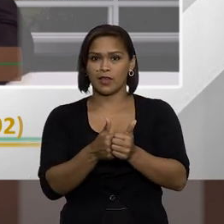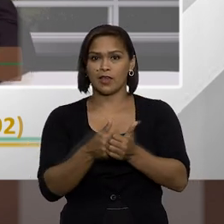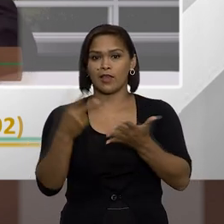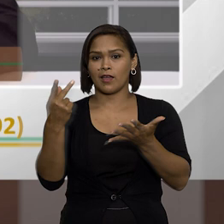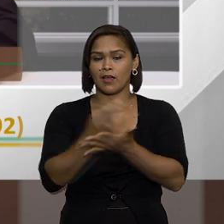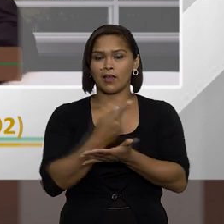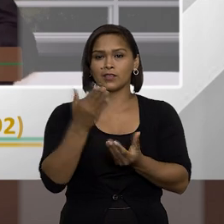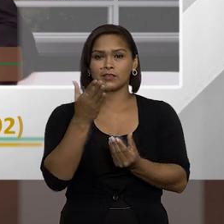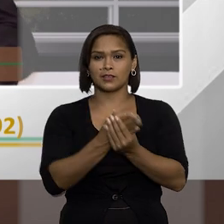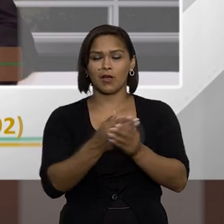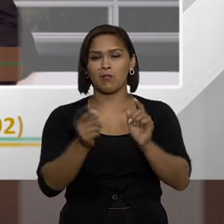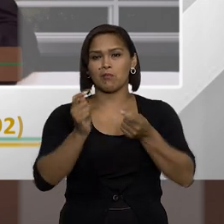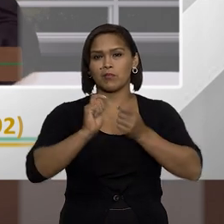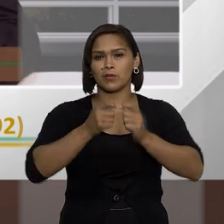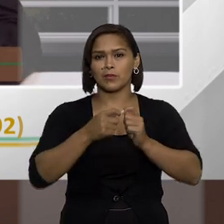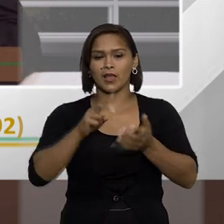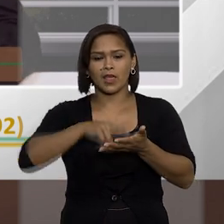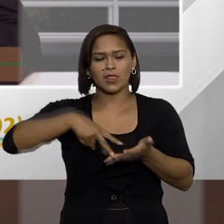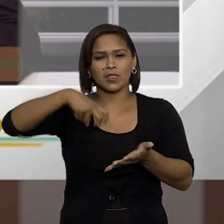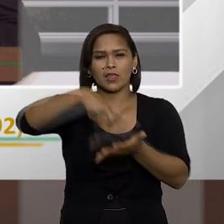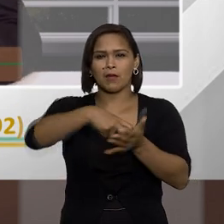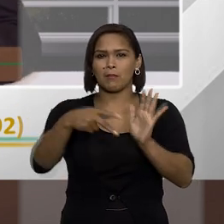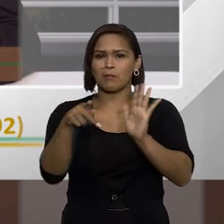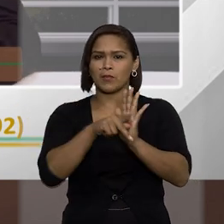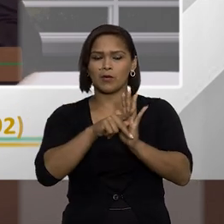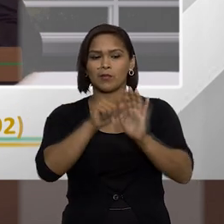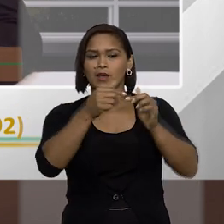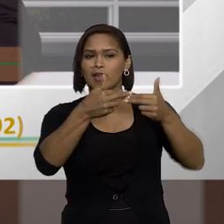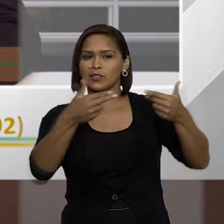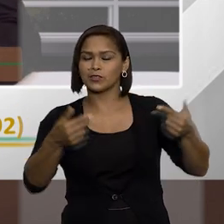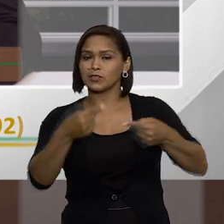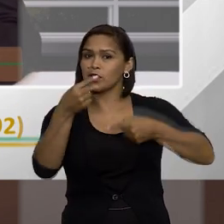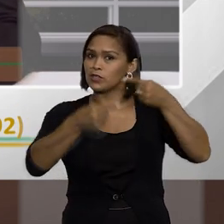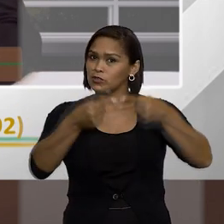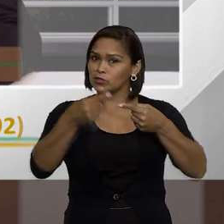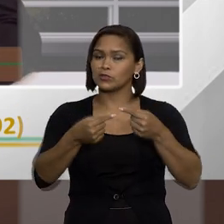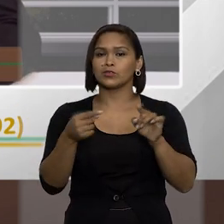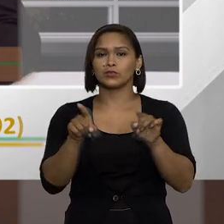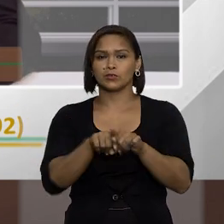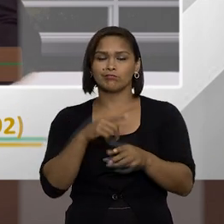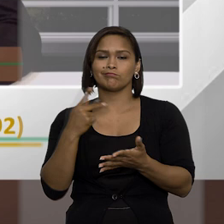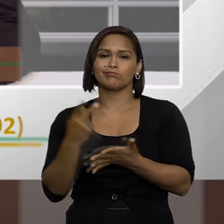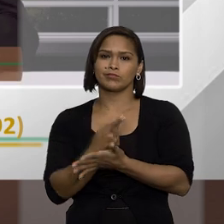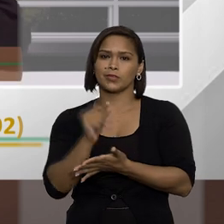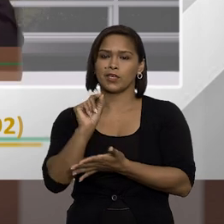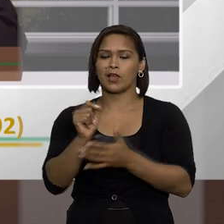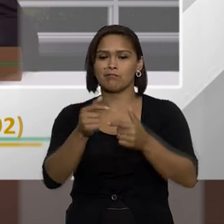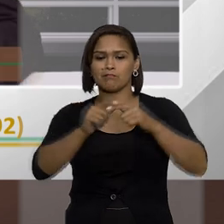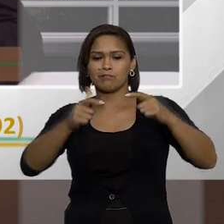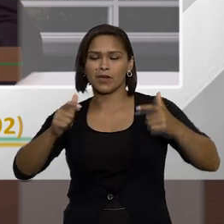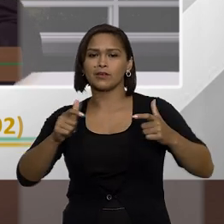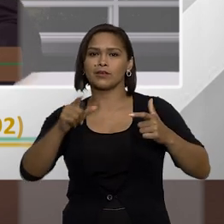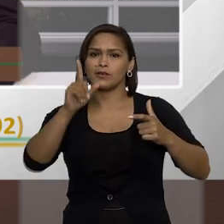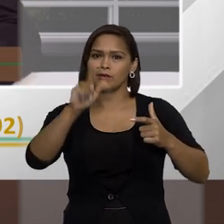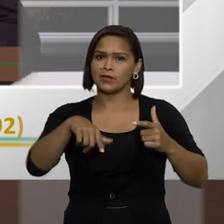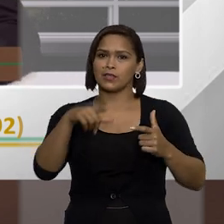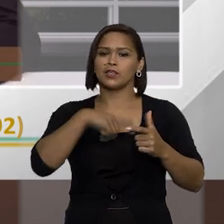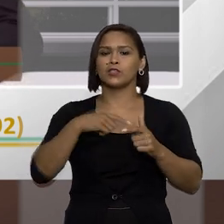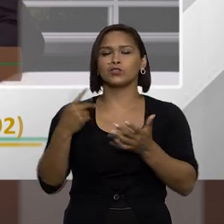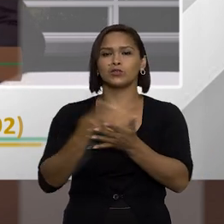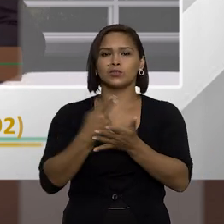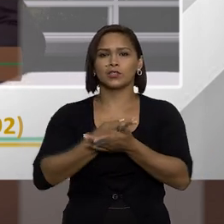ação de improbidade por não ter essa natureza penal ela já tem algumas certas discussões embora a grande maioria